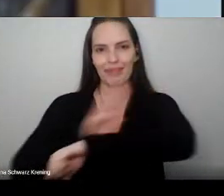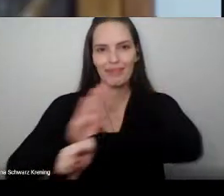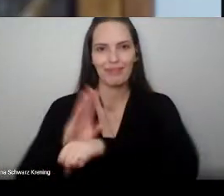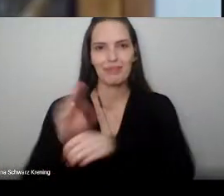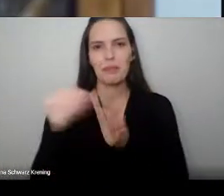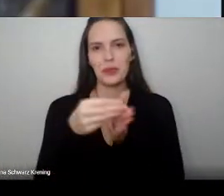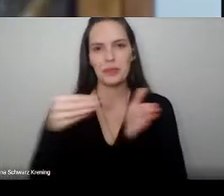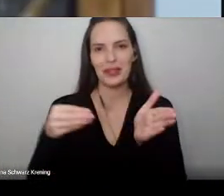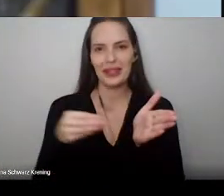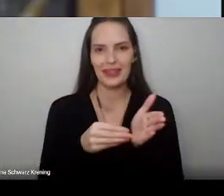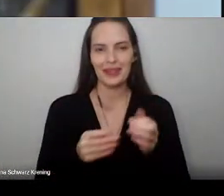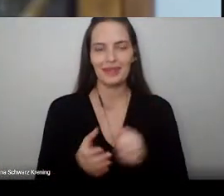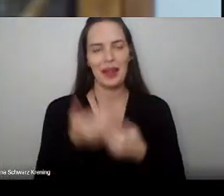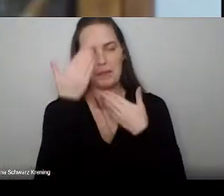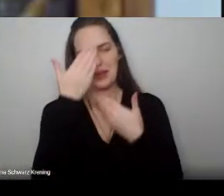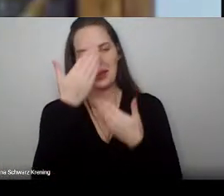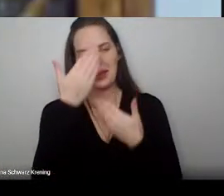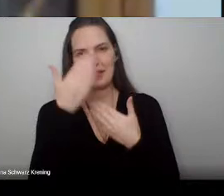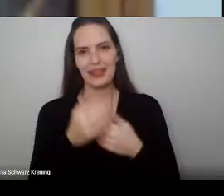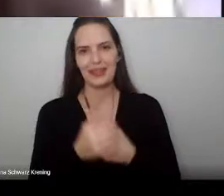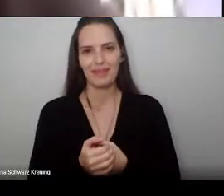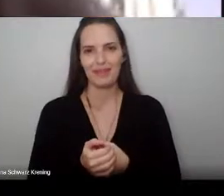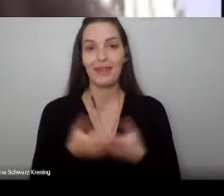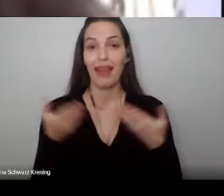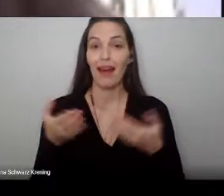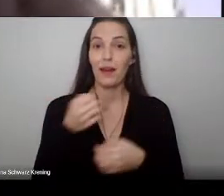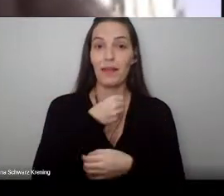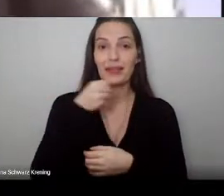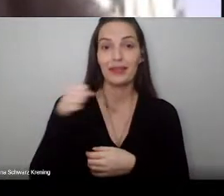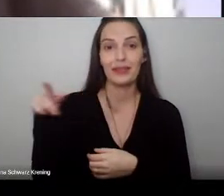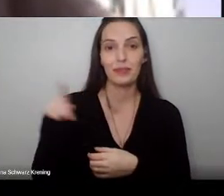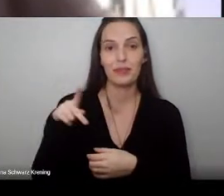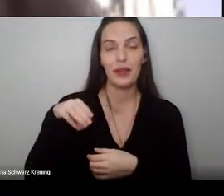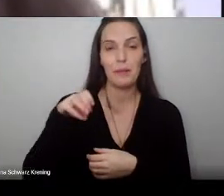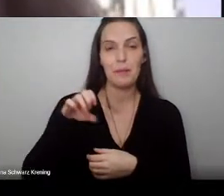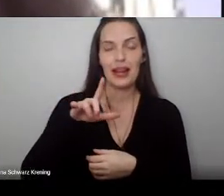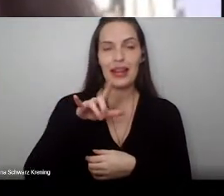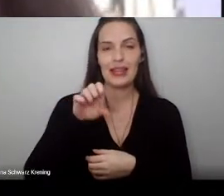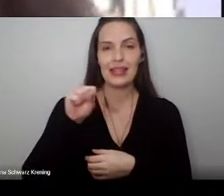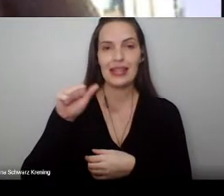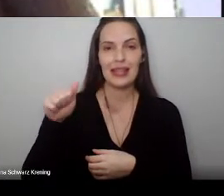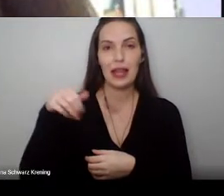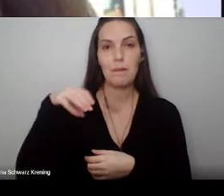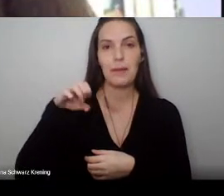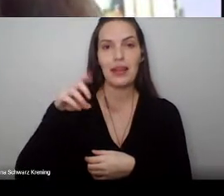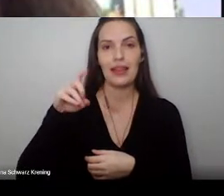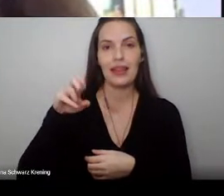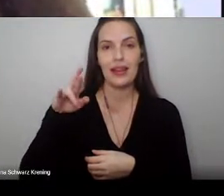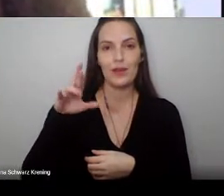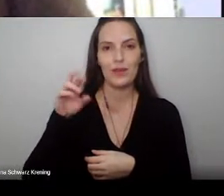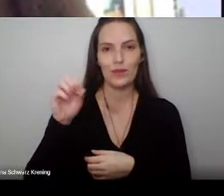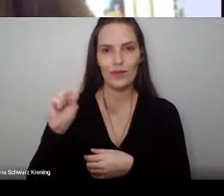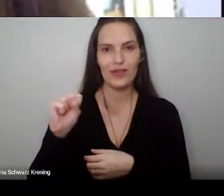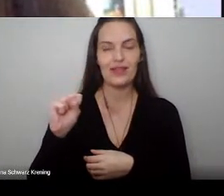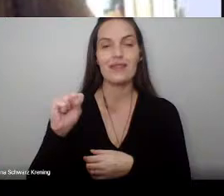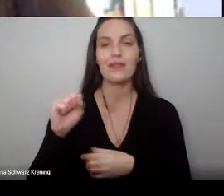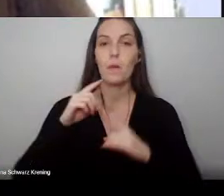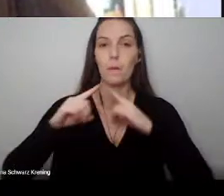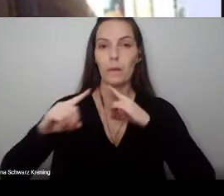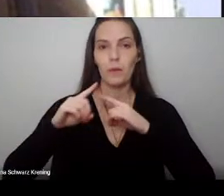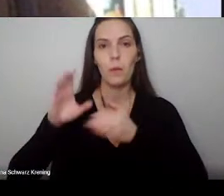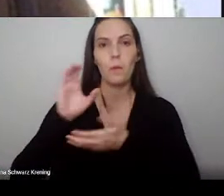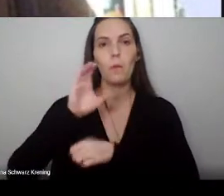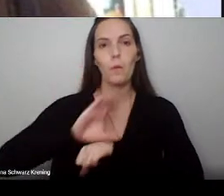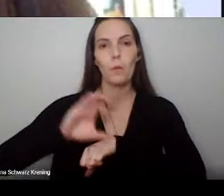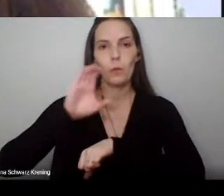Com a palavra, professora Melissa Medeiros Markoski, coordenadora do curso